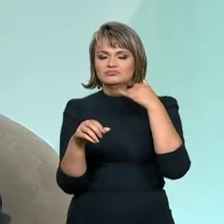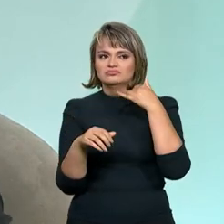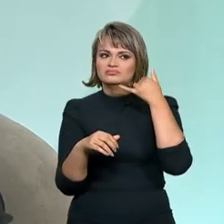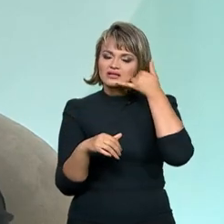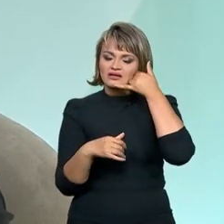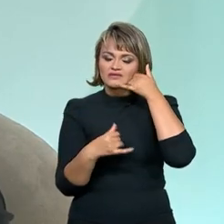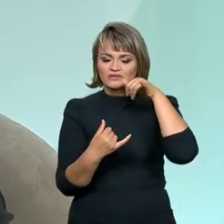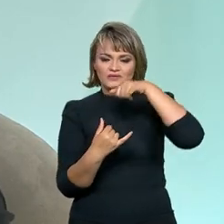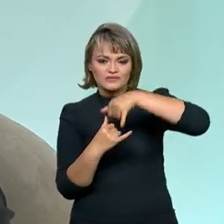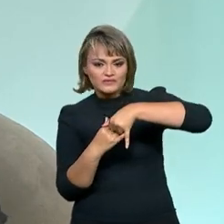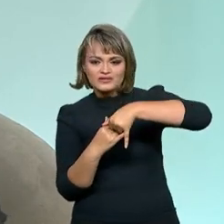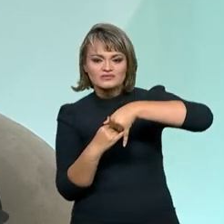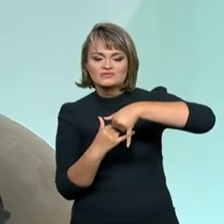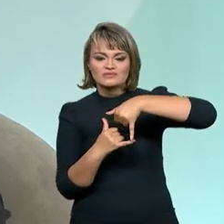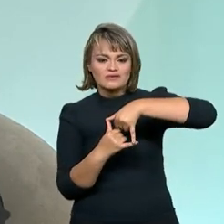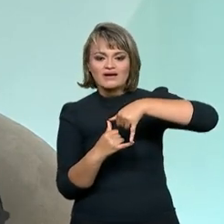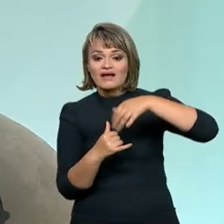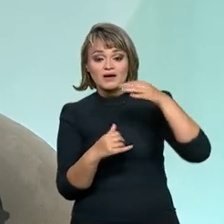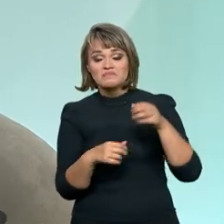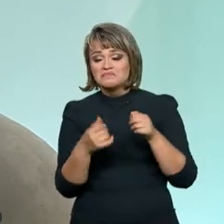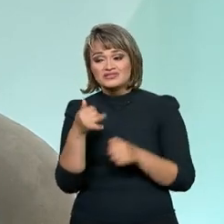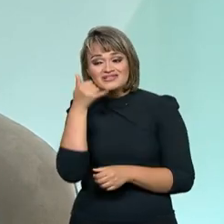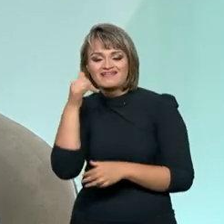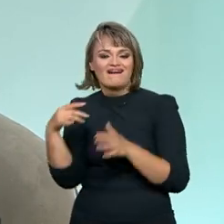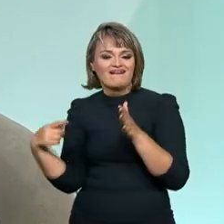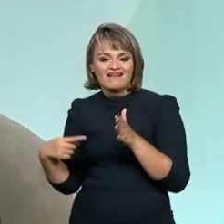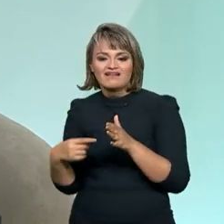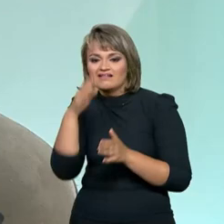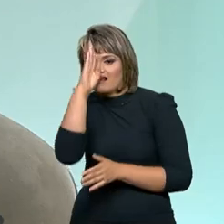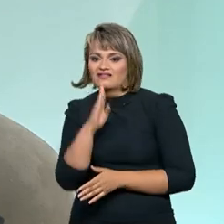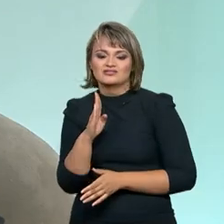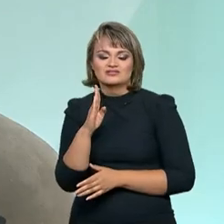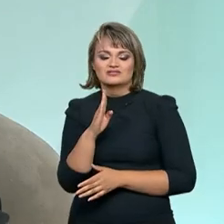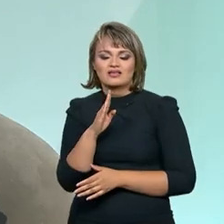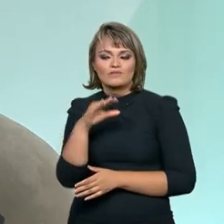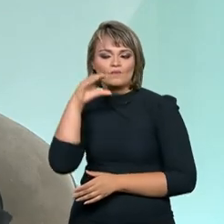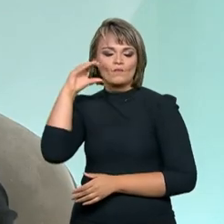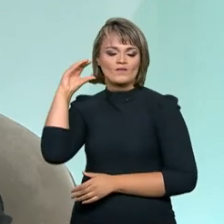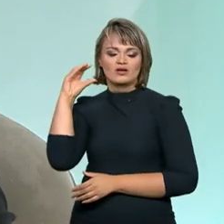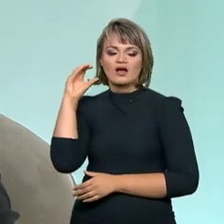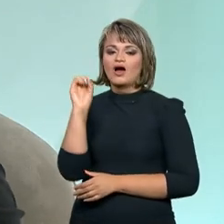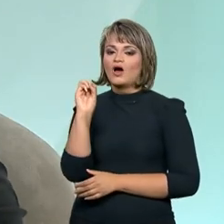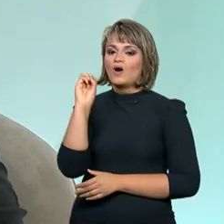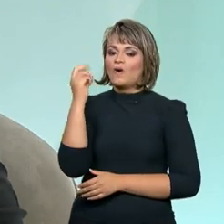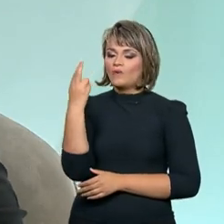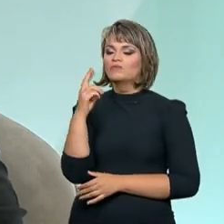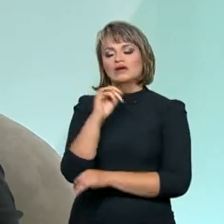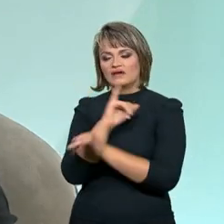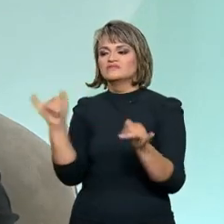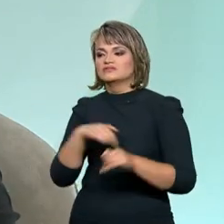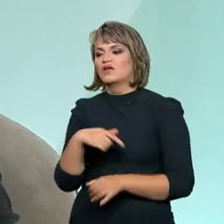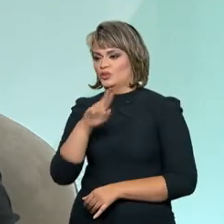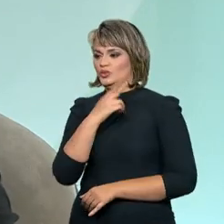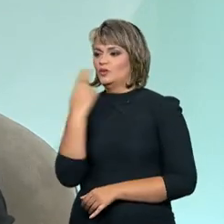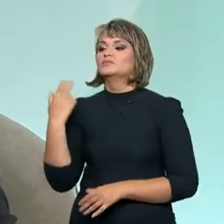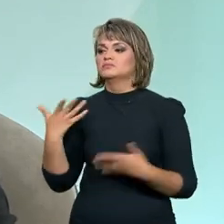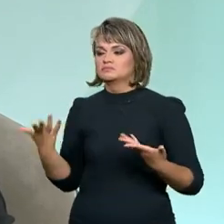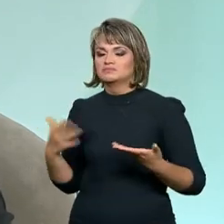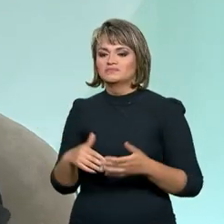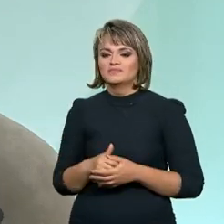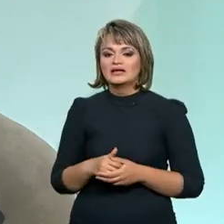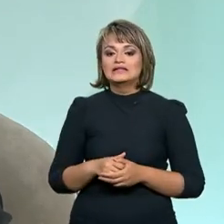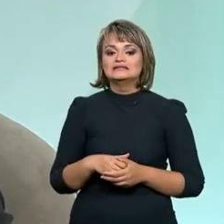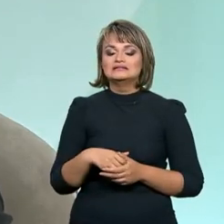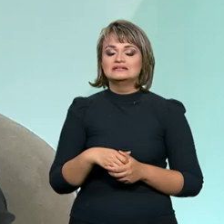gratuitamente, pode fazer essa denúncia de forma anônima ou mesmo identificada. E nós temos também o